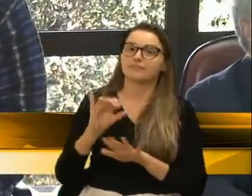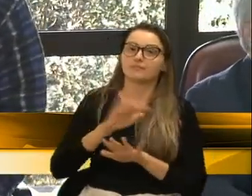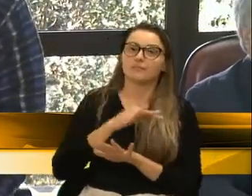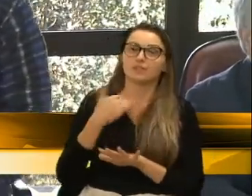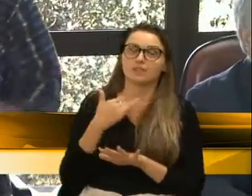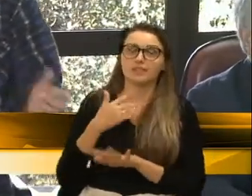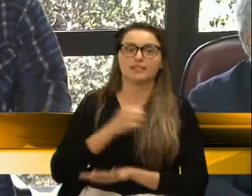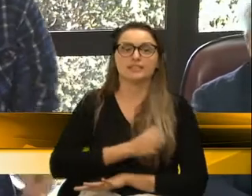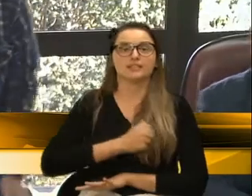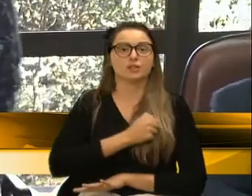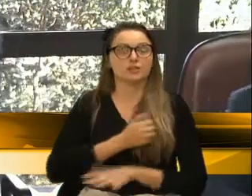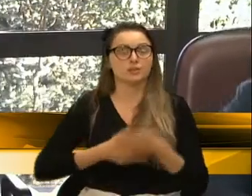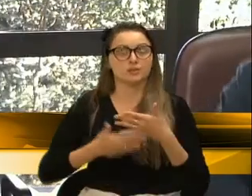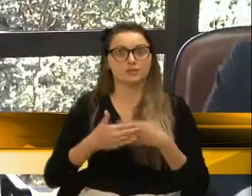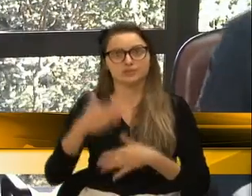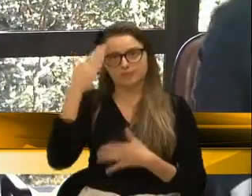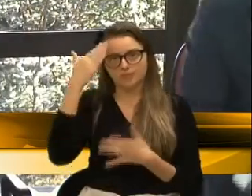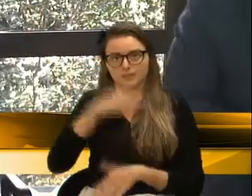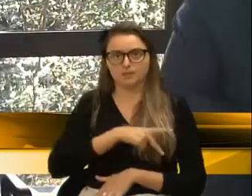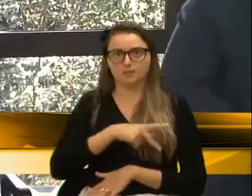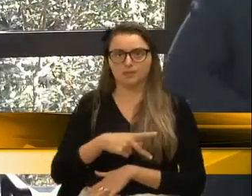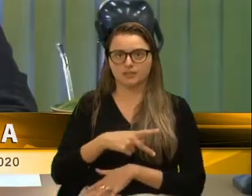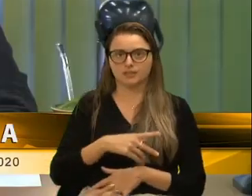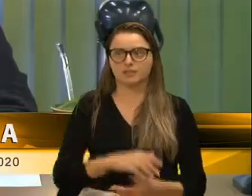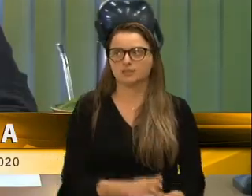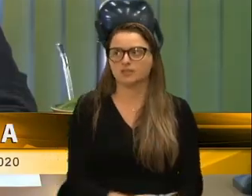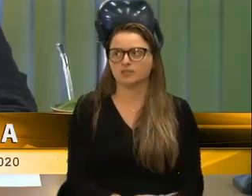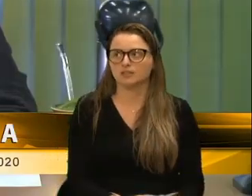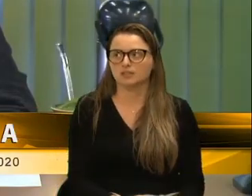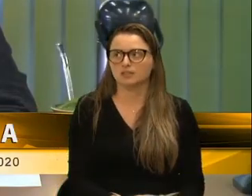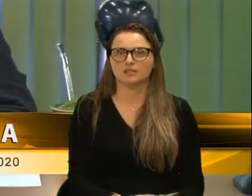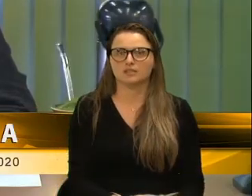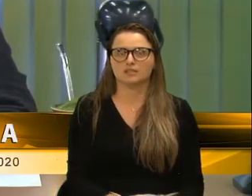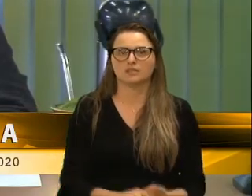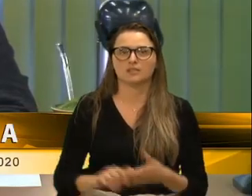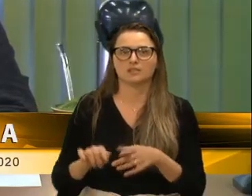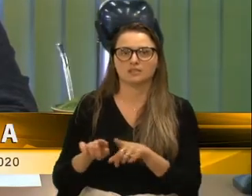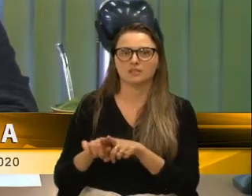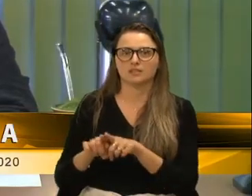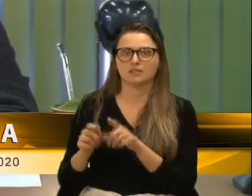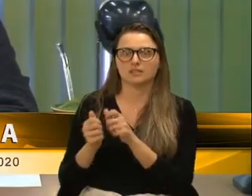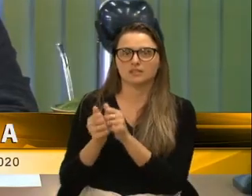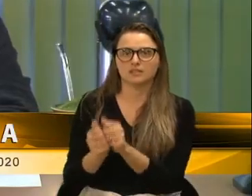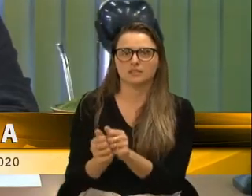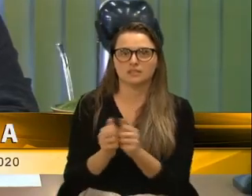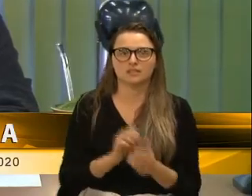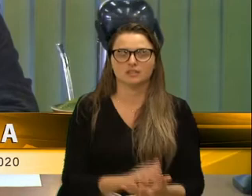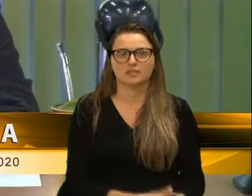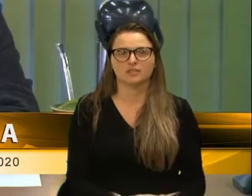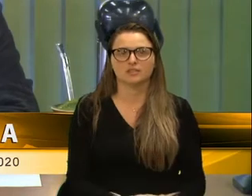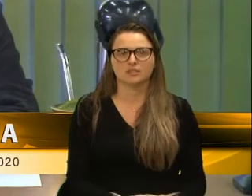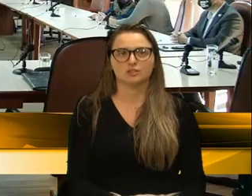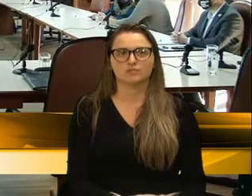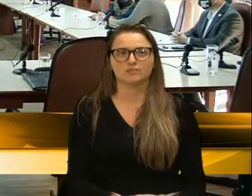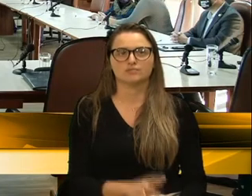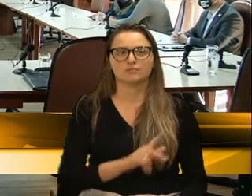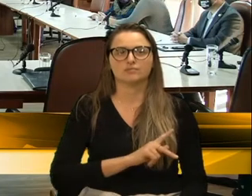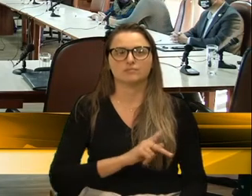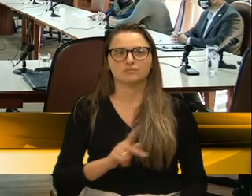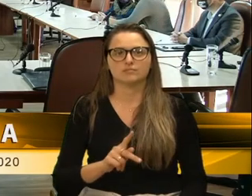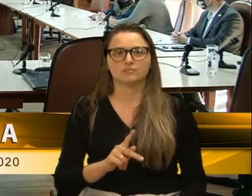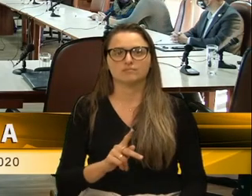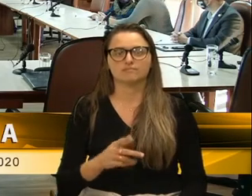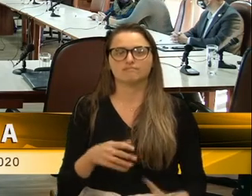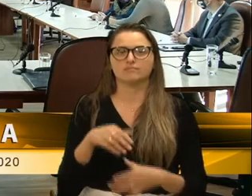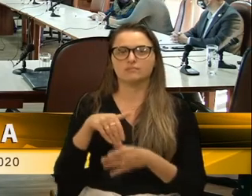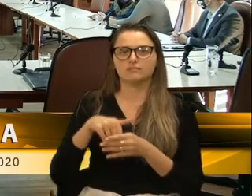deixam saudades. Obrigado, senhor presidente. Era isso. Próximo inscrito, vereador Albuquerque. Senhor presidente, vou fazer um voto de pesar aos